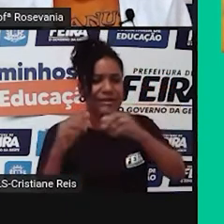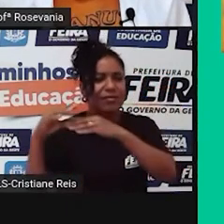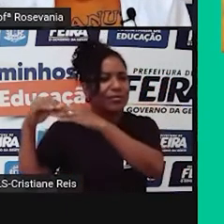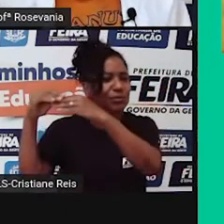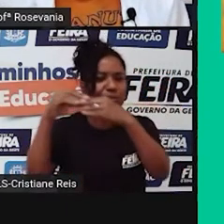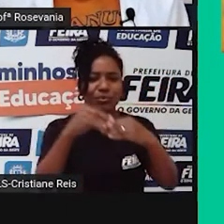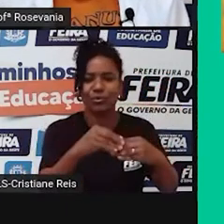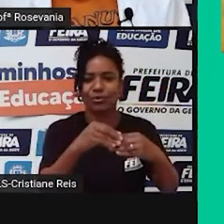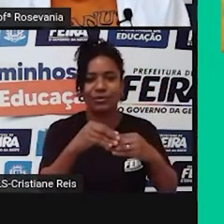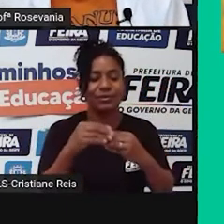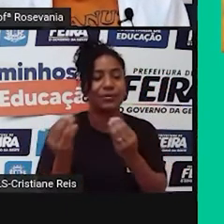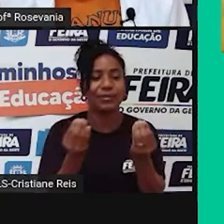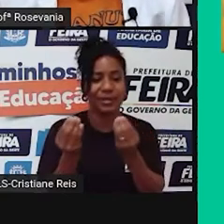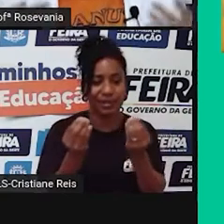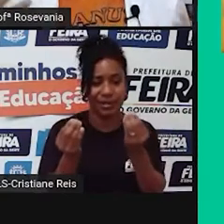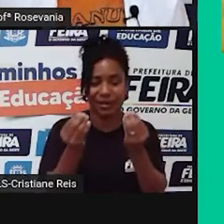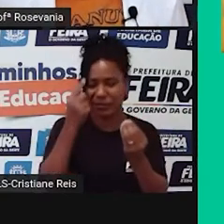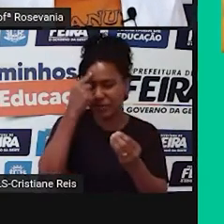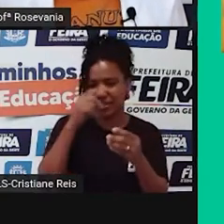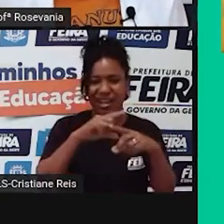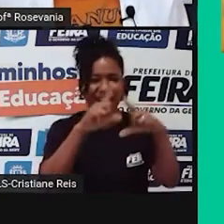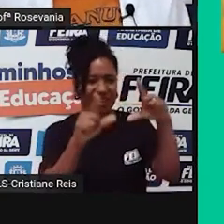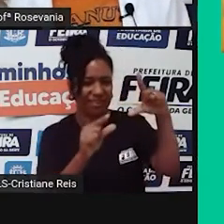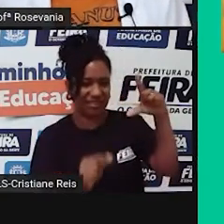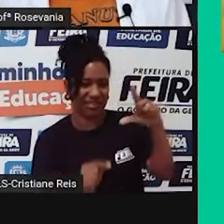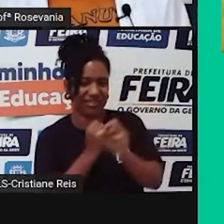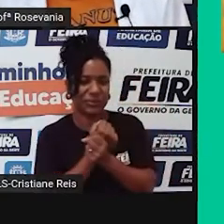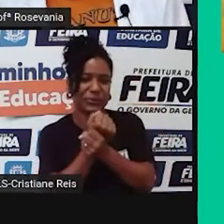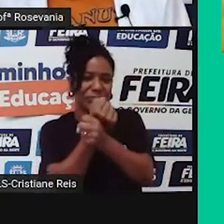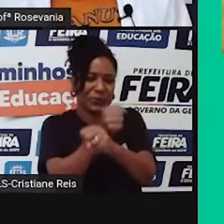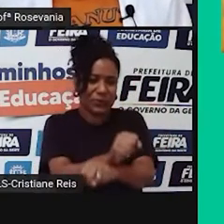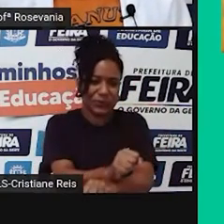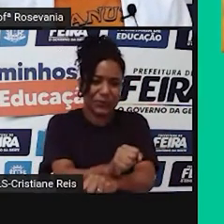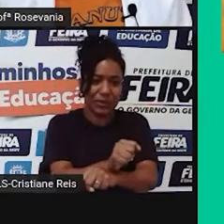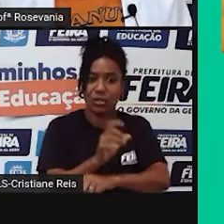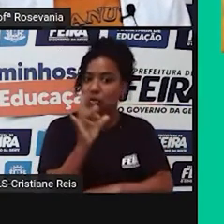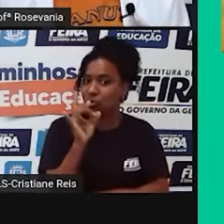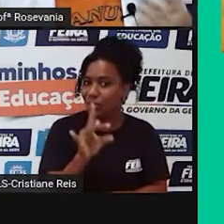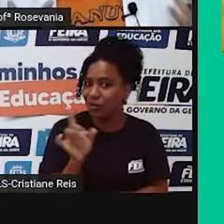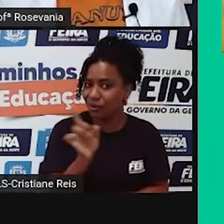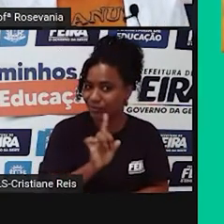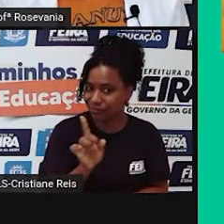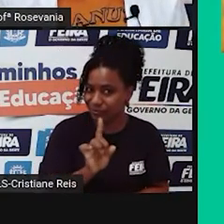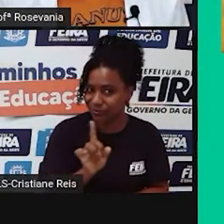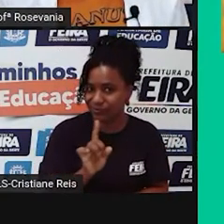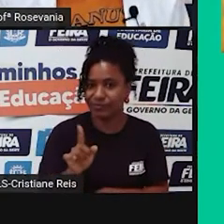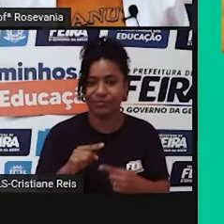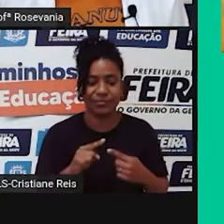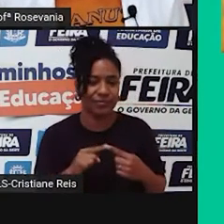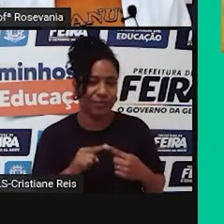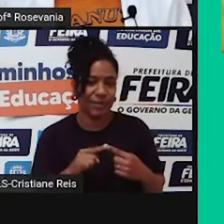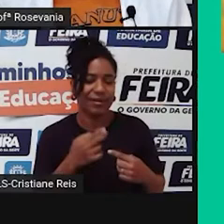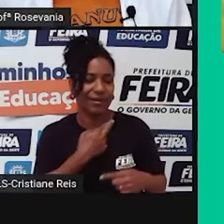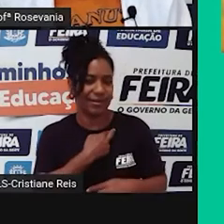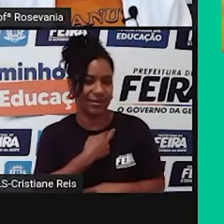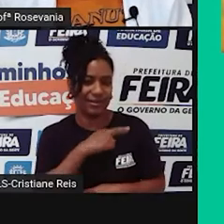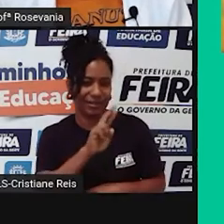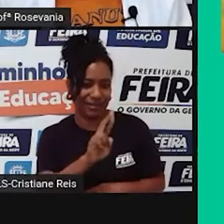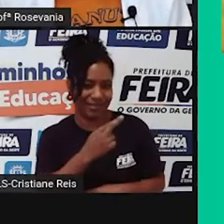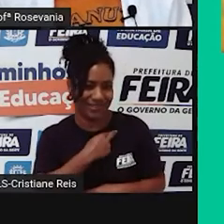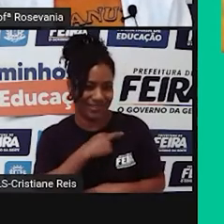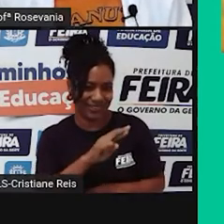praticamente contribuição nenhuma para a gente, a não ser a religião, né, todo mundo lembra, né, da